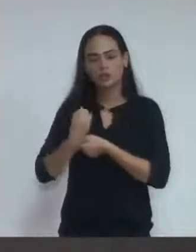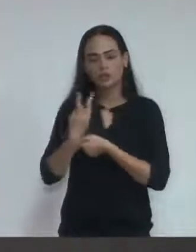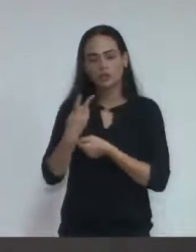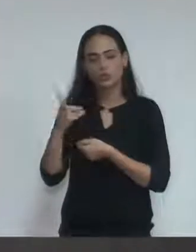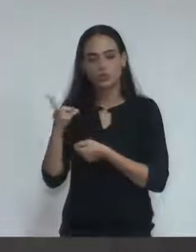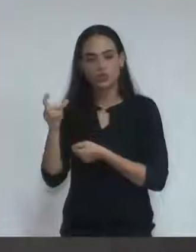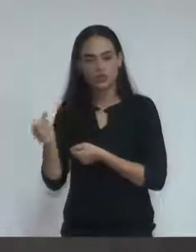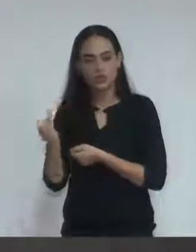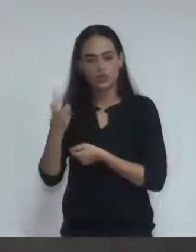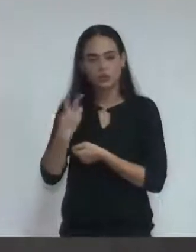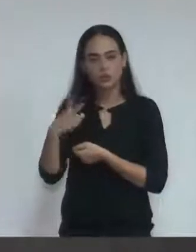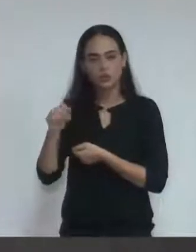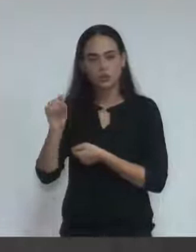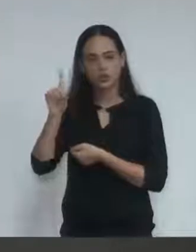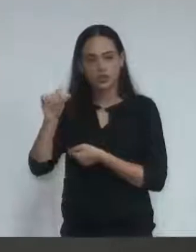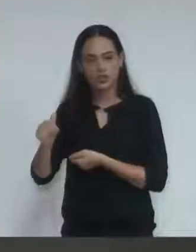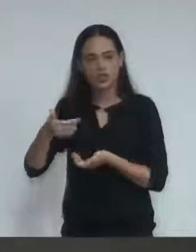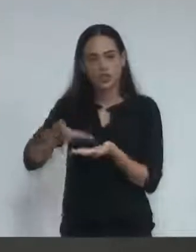até a presente data.